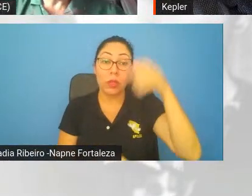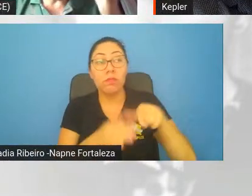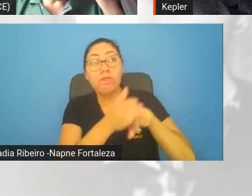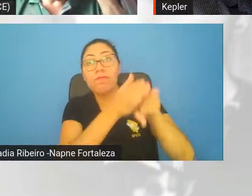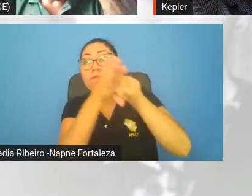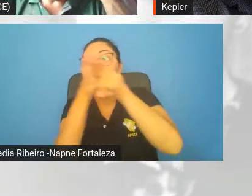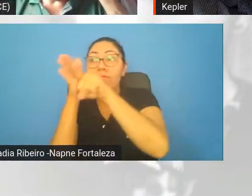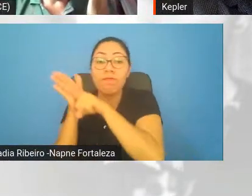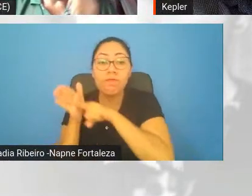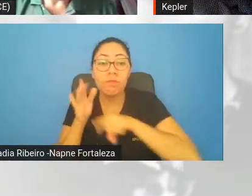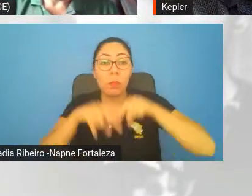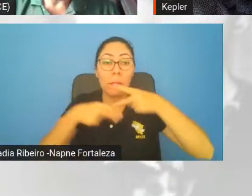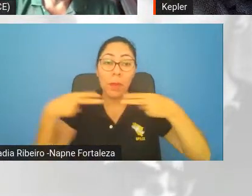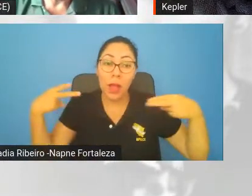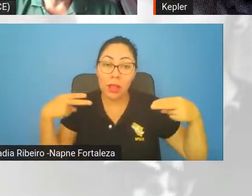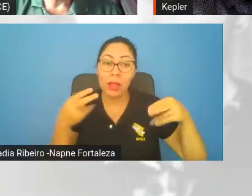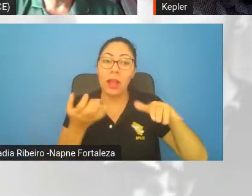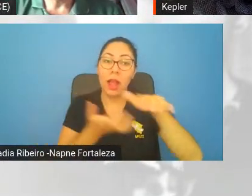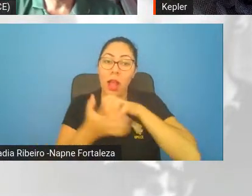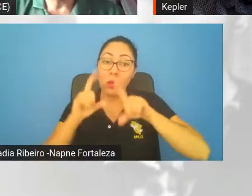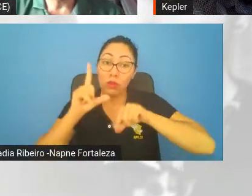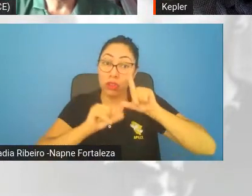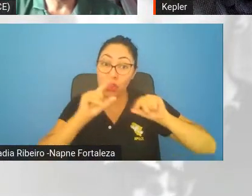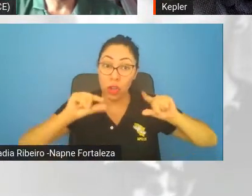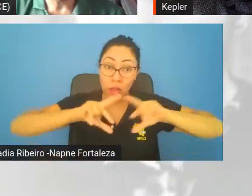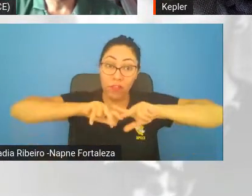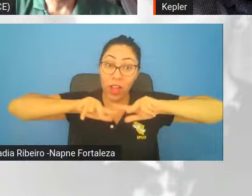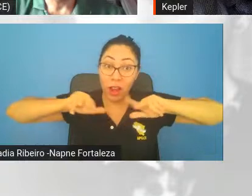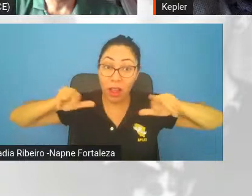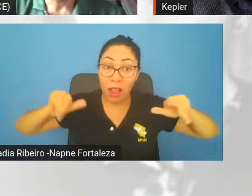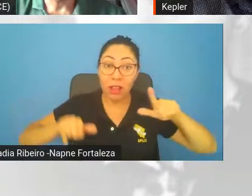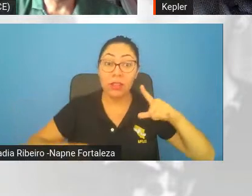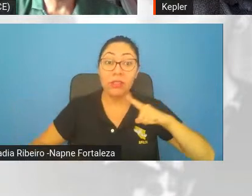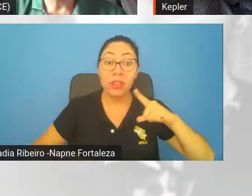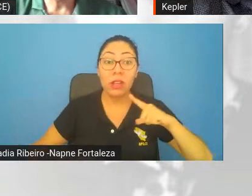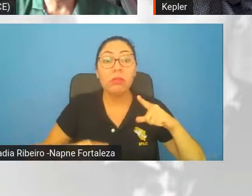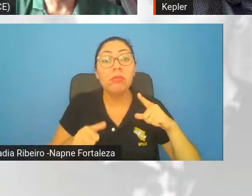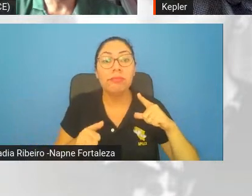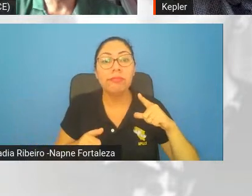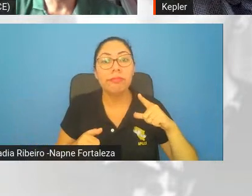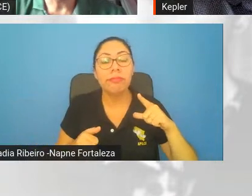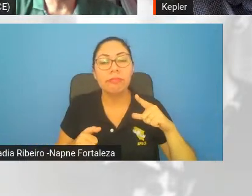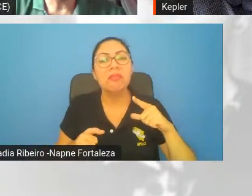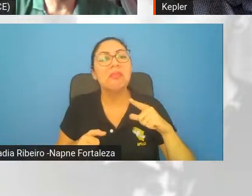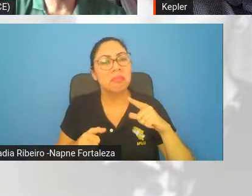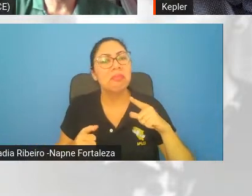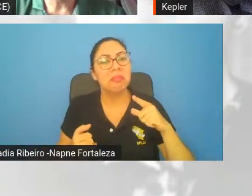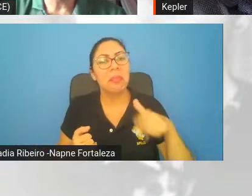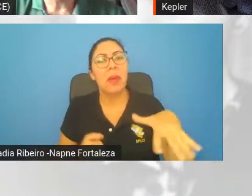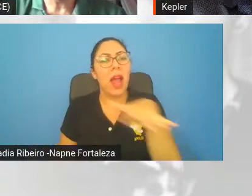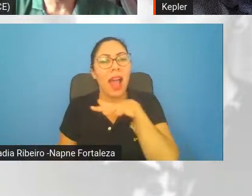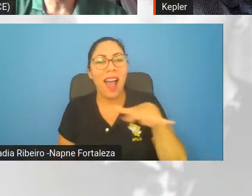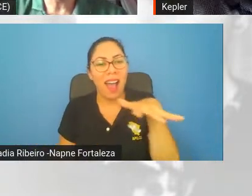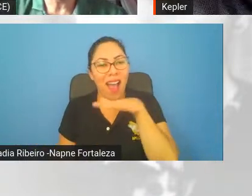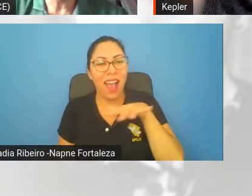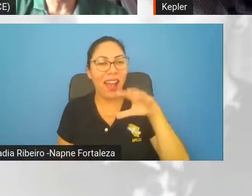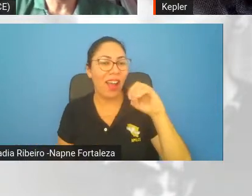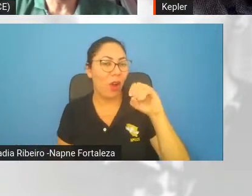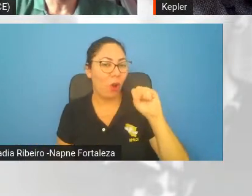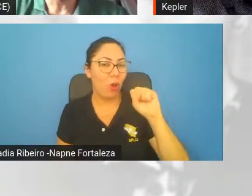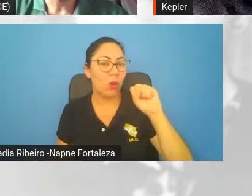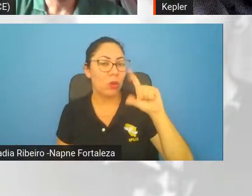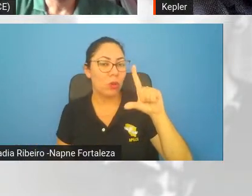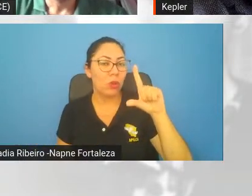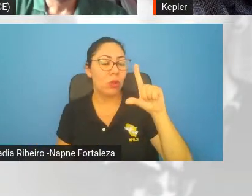Não, pode responder, vocês podem comentar as respostas, eu acho que essa aí, acho que isso é para os três, dá para os